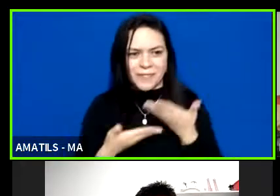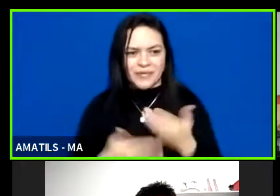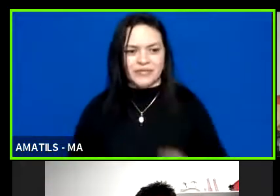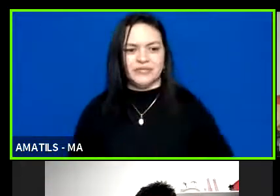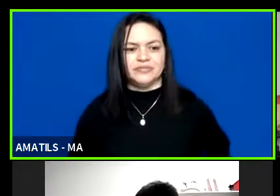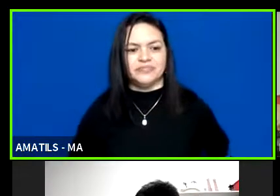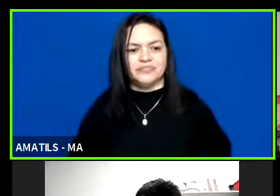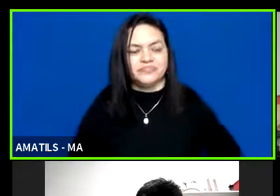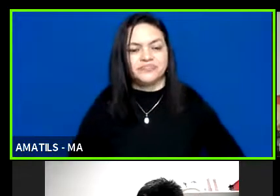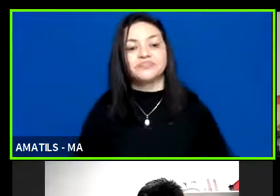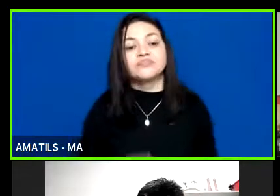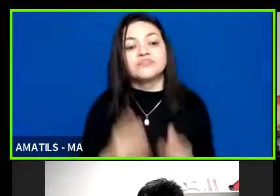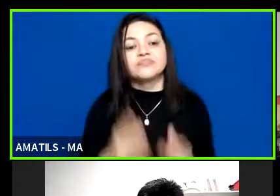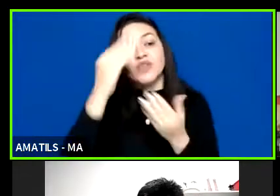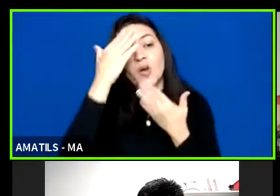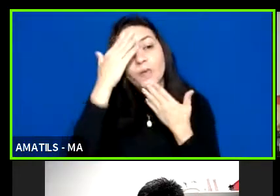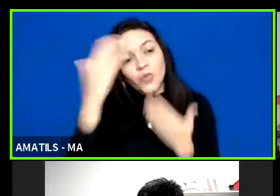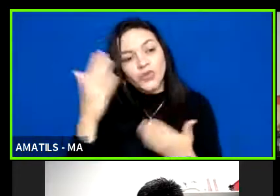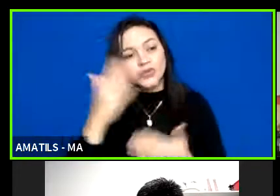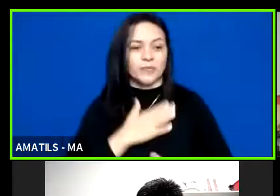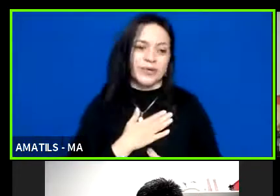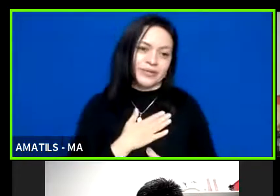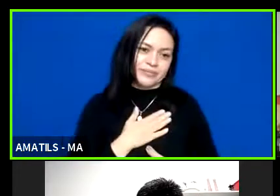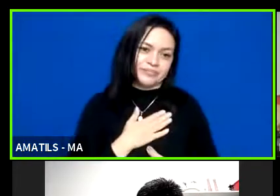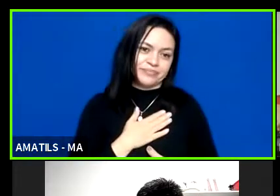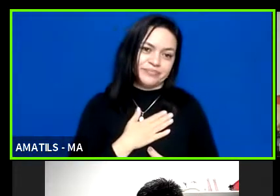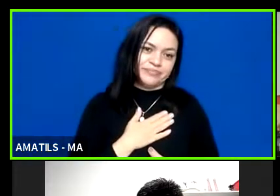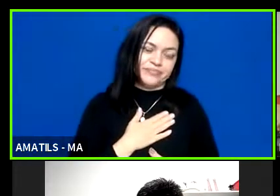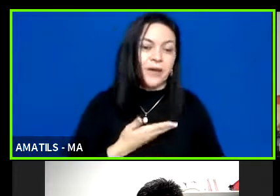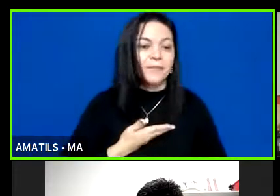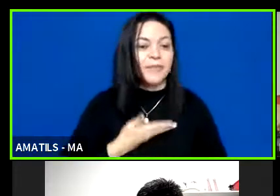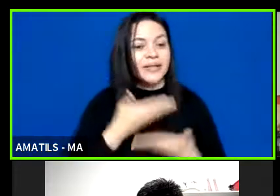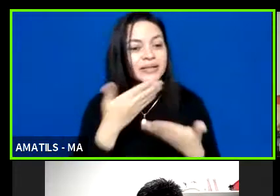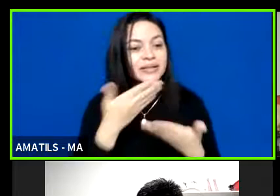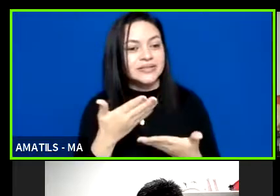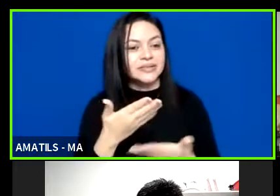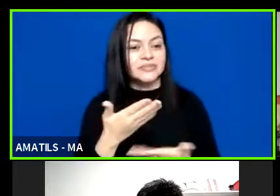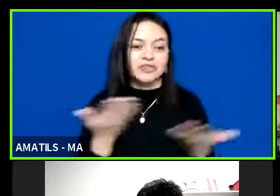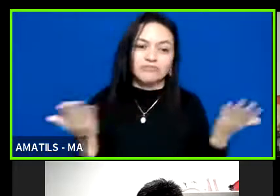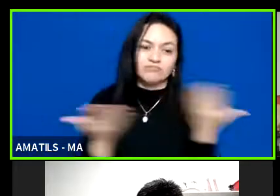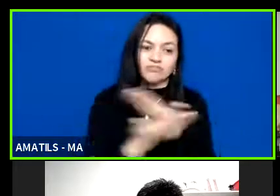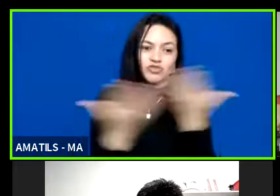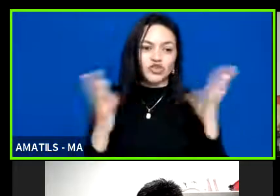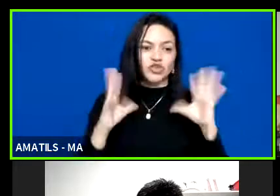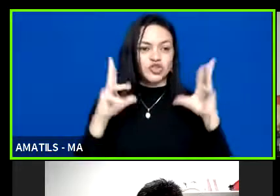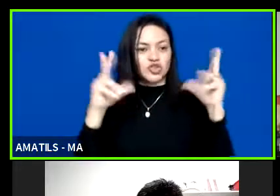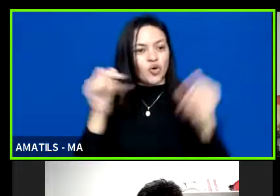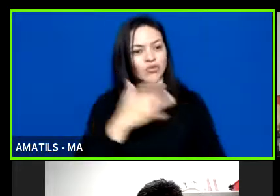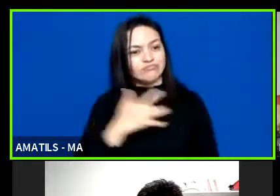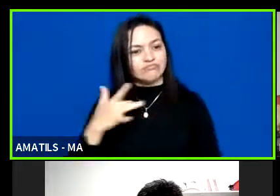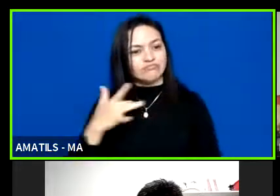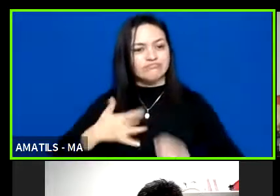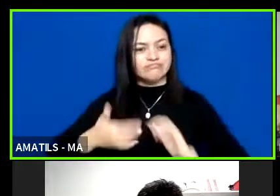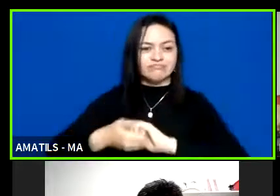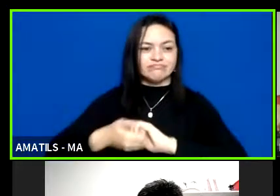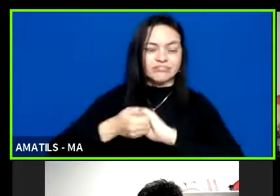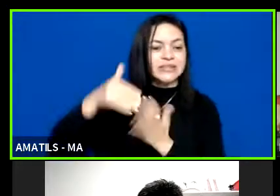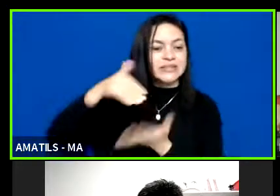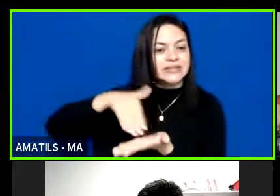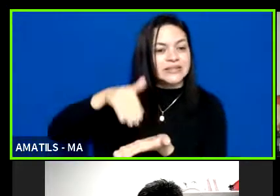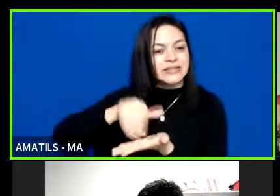Muito obrigado pela recepção. Saúdo a todos os presentes, os secretários, secretária Beatriz,